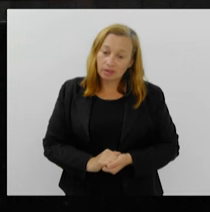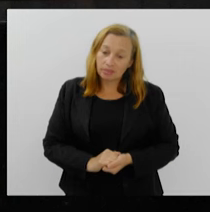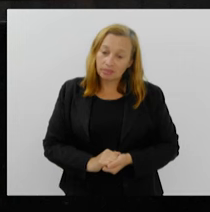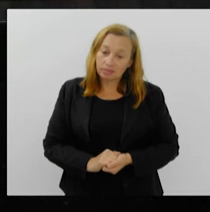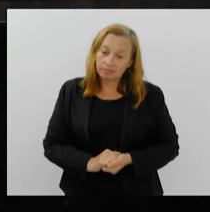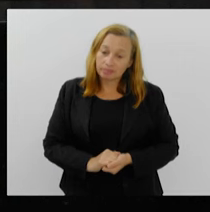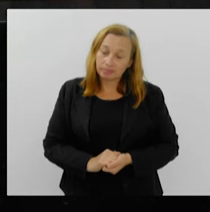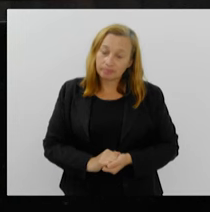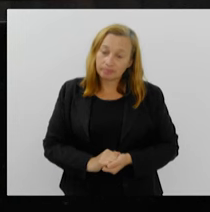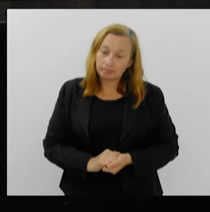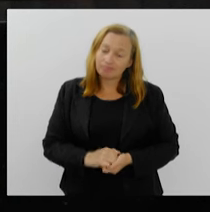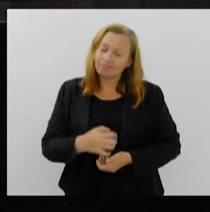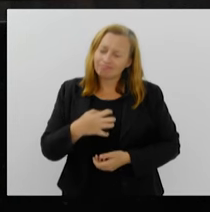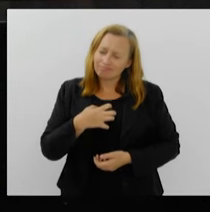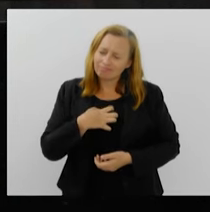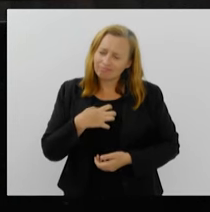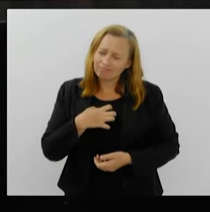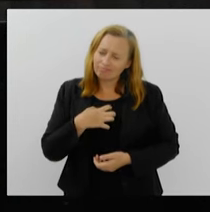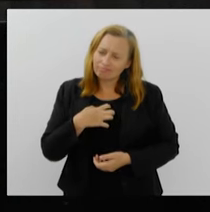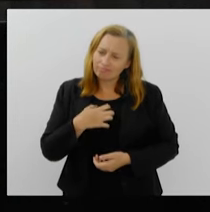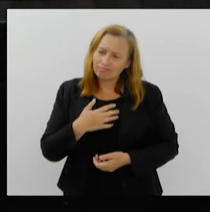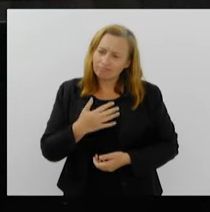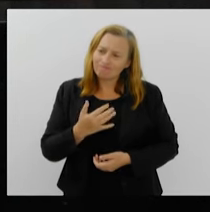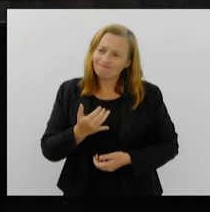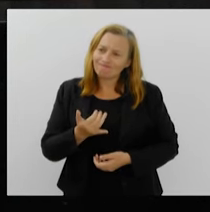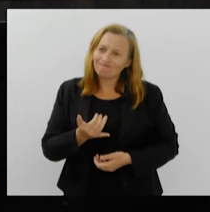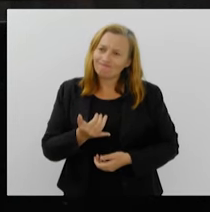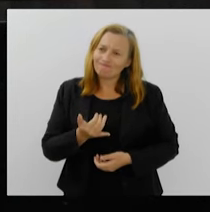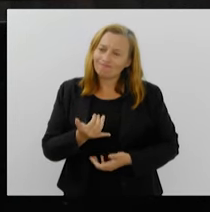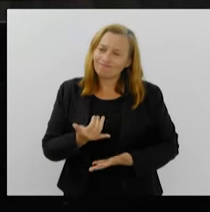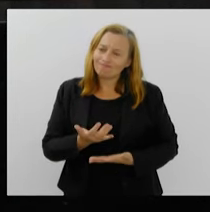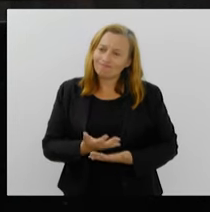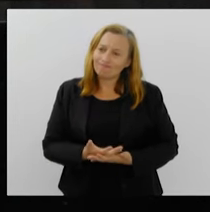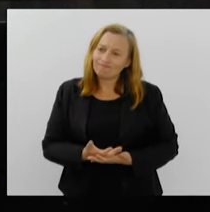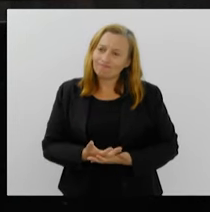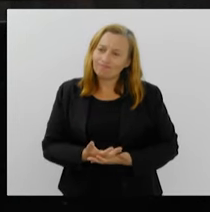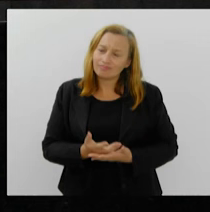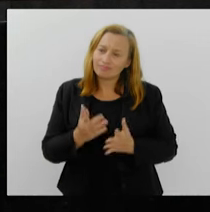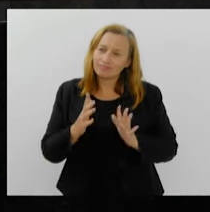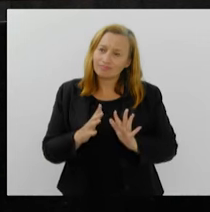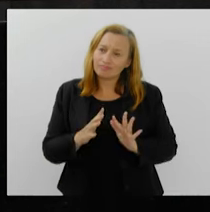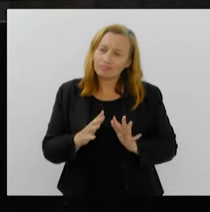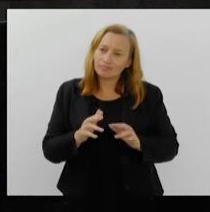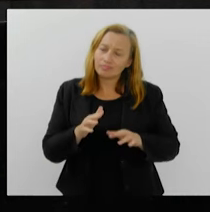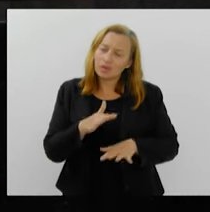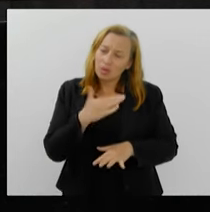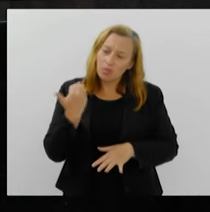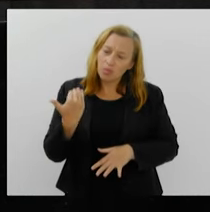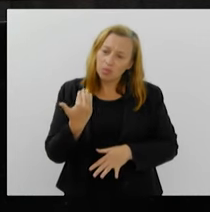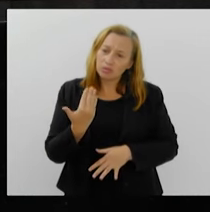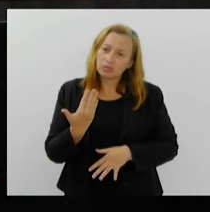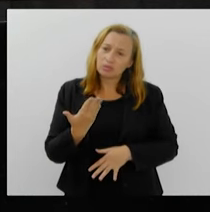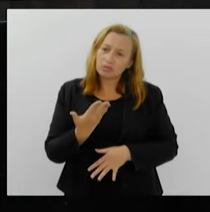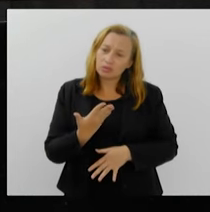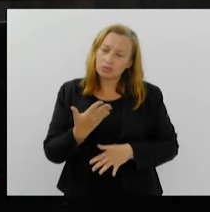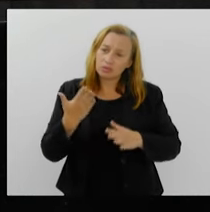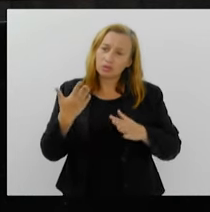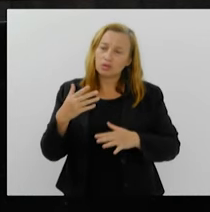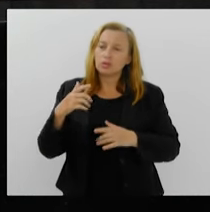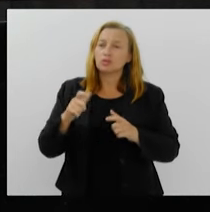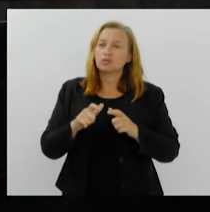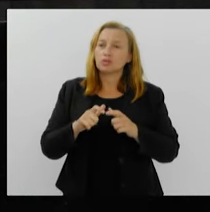os meus sentimentos, o meu pesar pela morte do grande fotógrafo